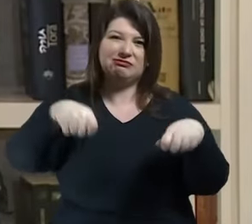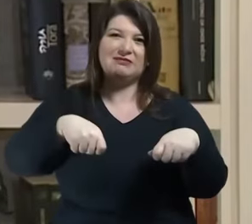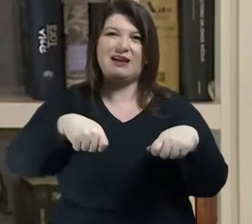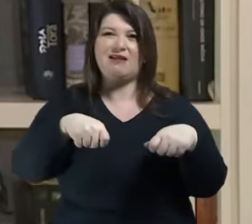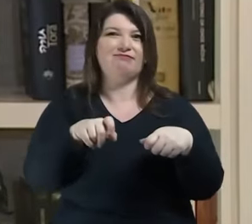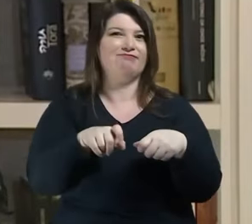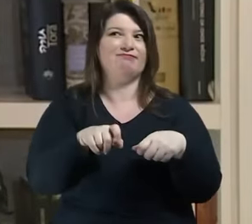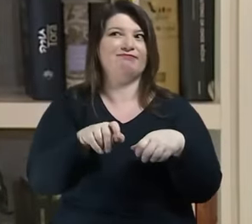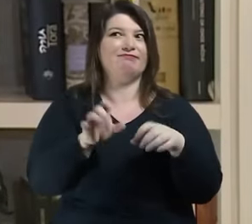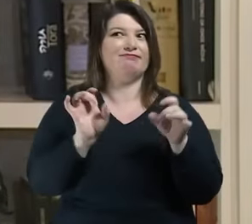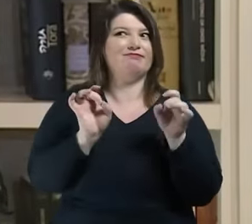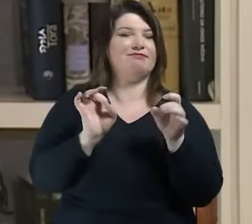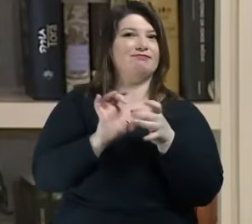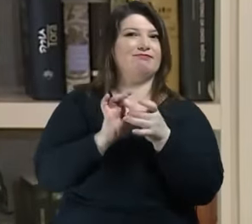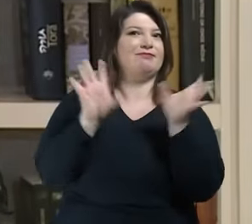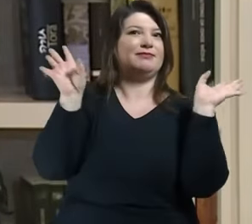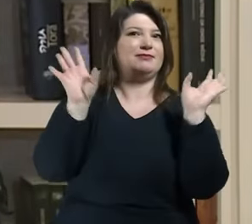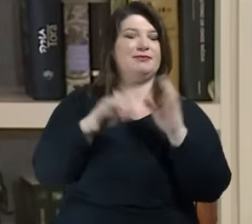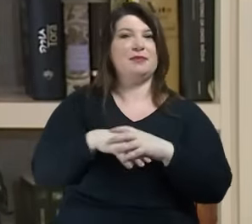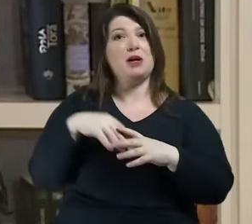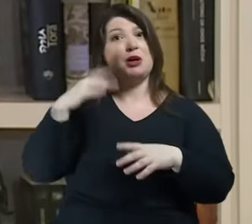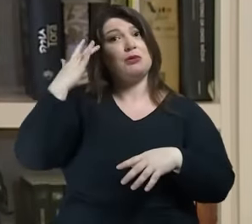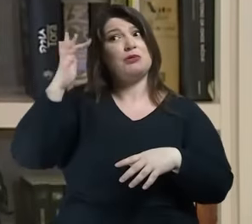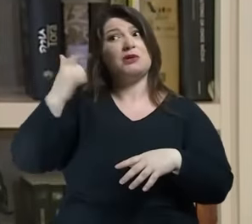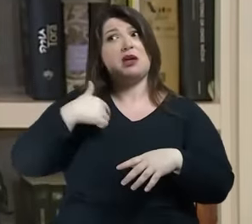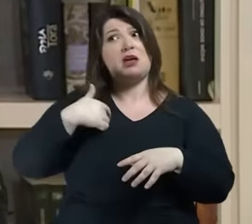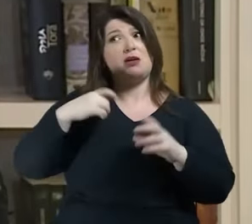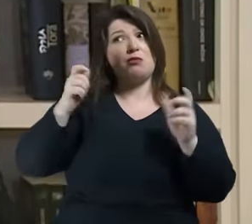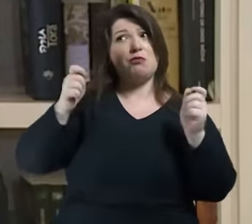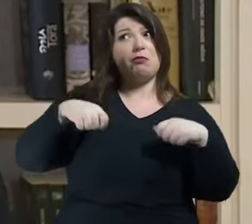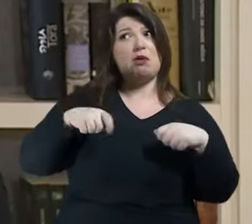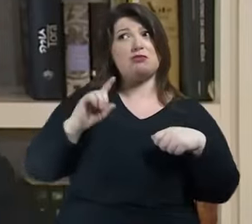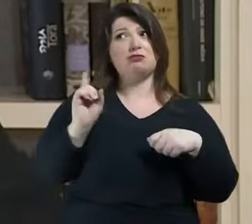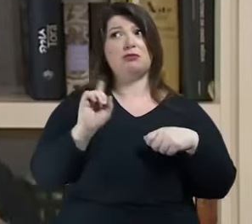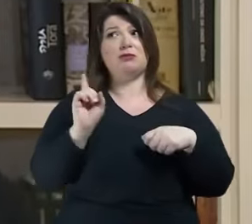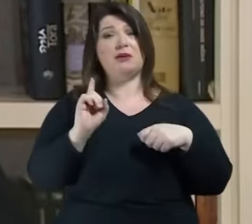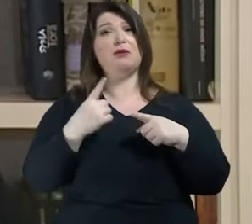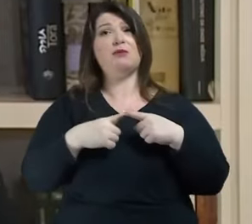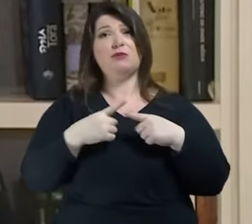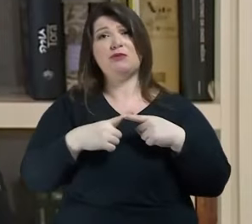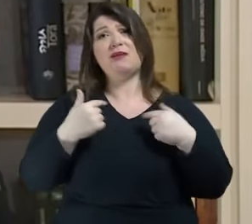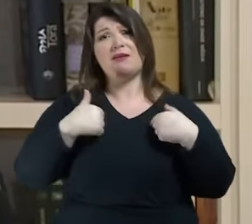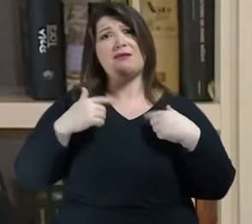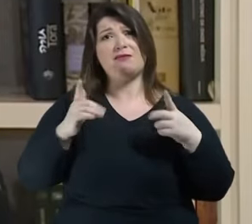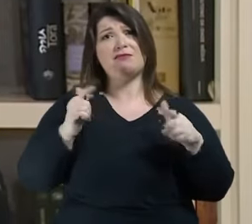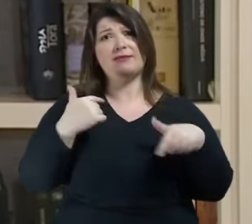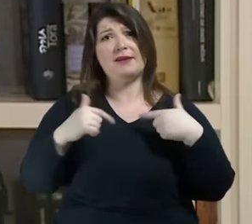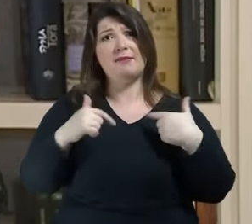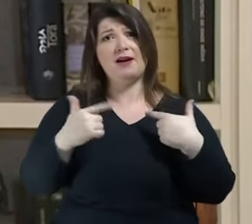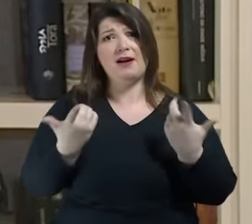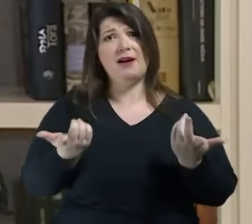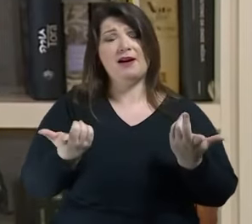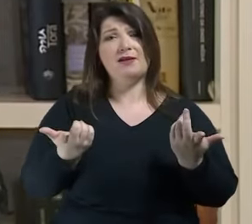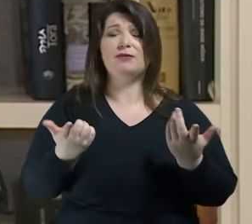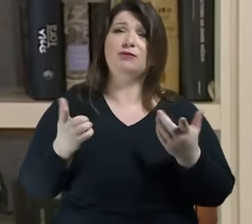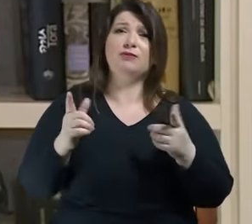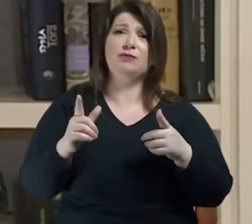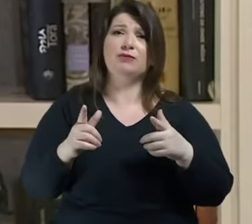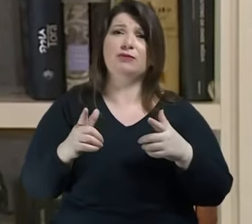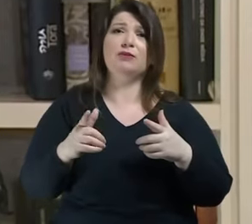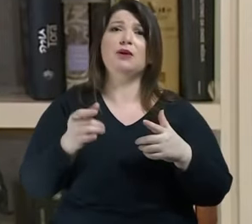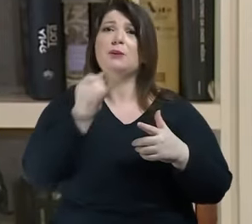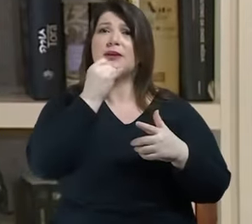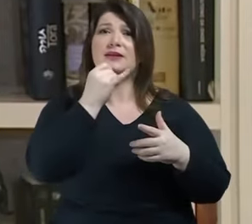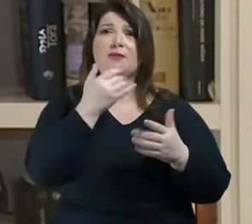posso por exemplo pelas funções que eu exerço ou se eu justifico pelas funções que eu exerço uma espécie de vício